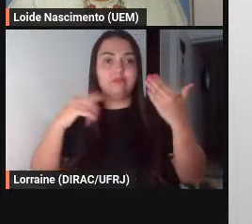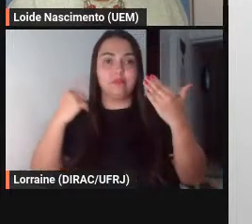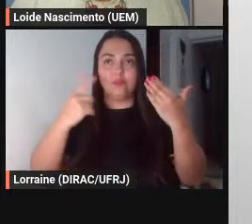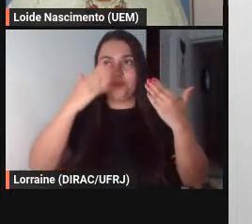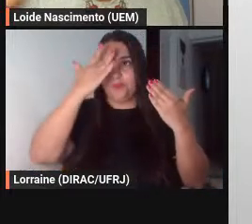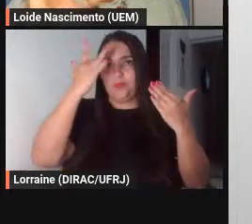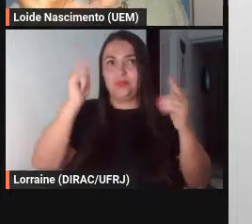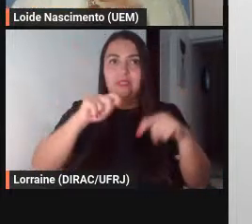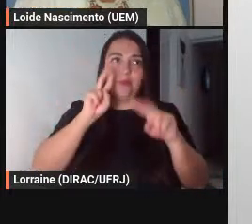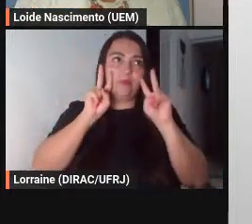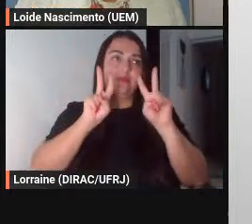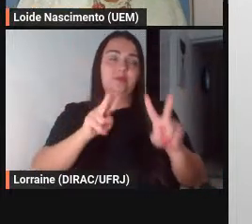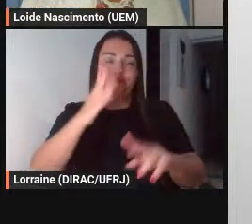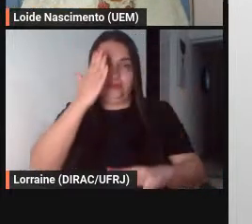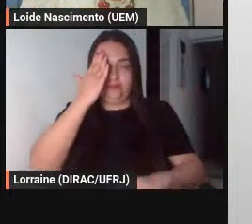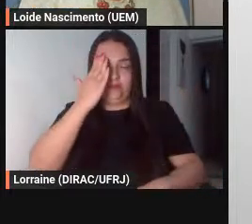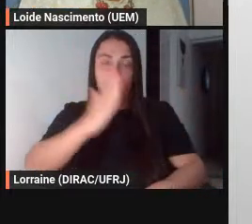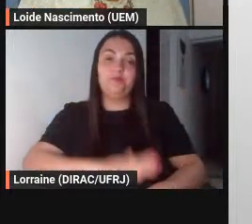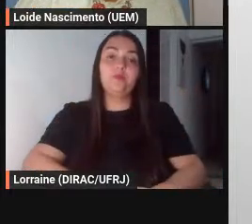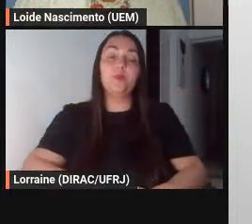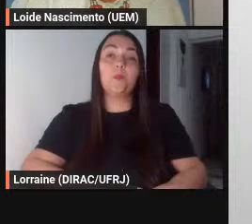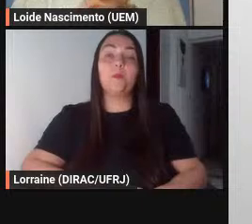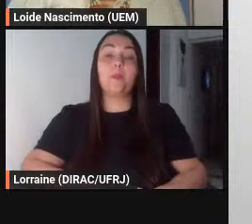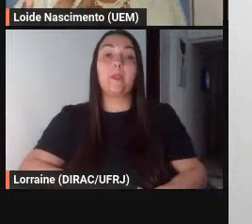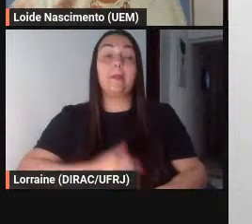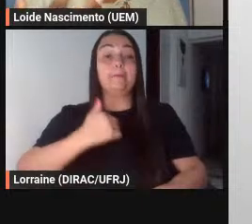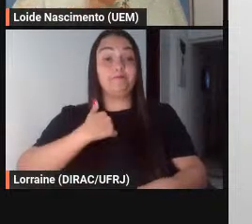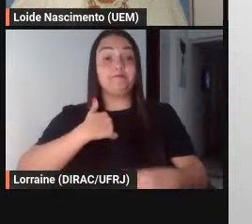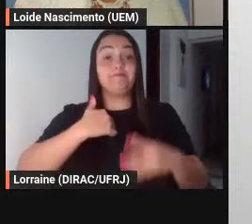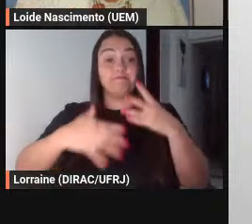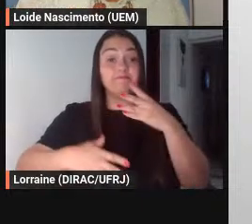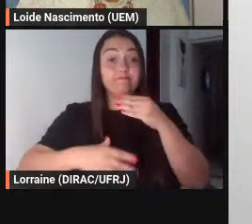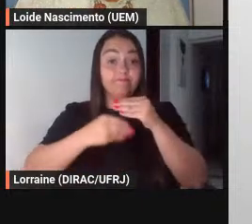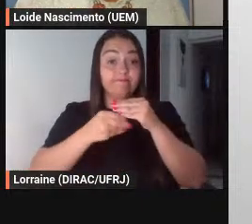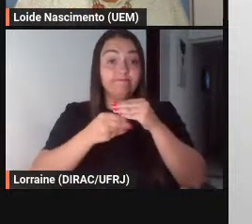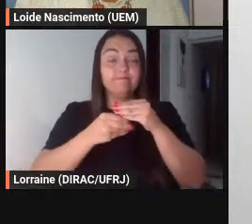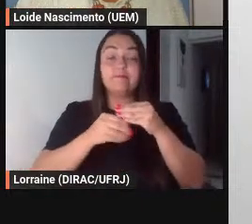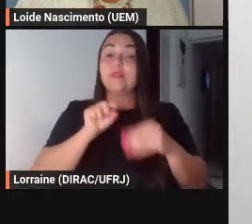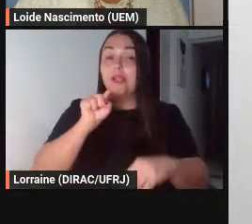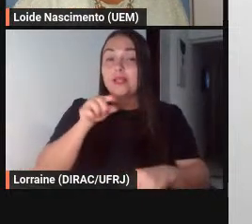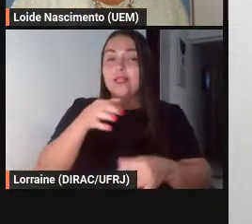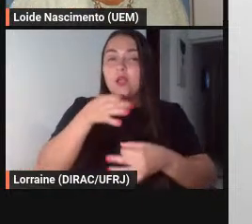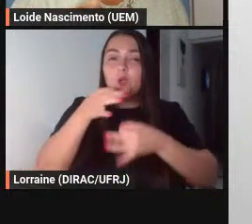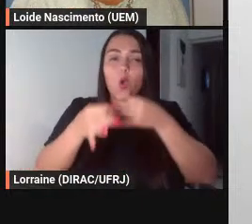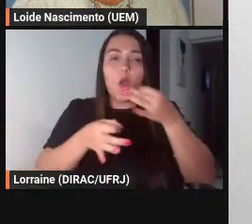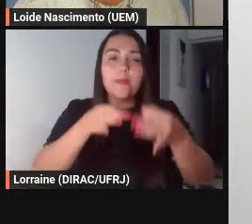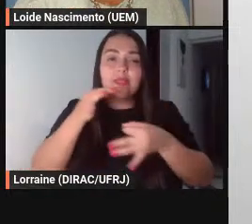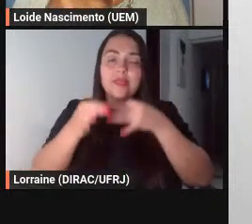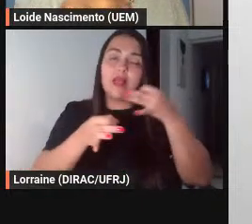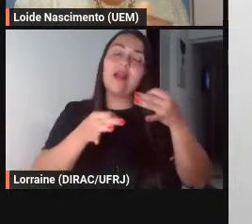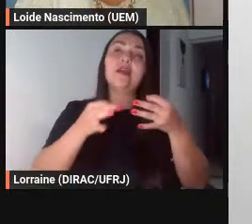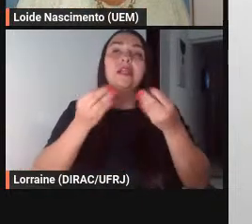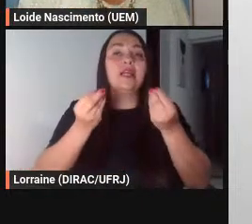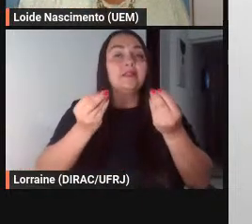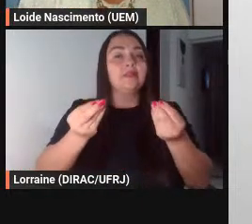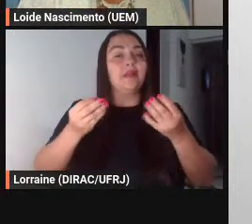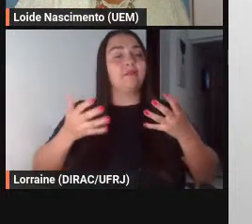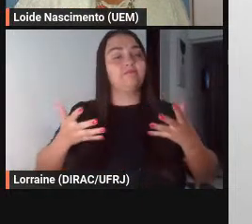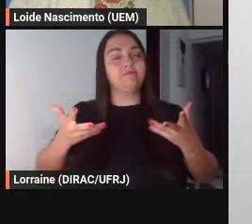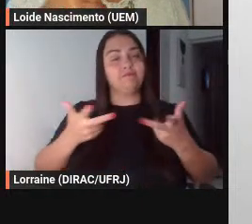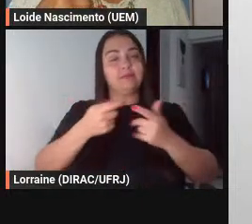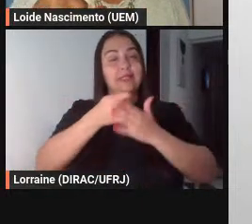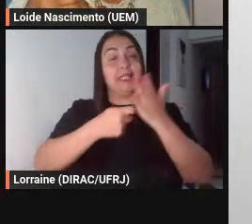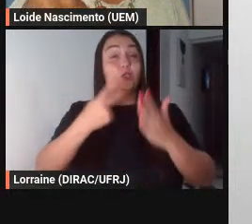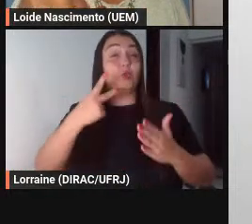e aí aqui eu acrescento né que esses comentários eles enriquecem sobremaneira o texto de